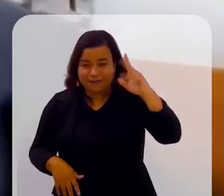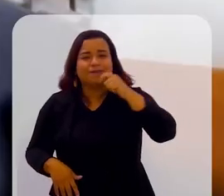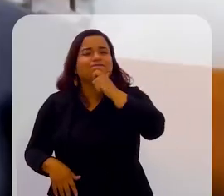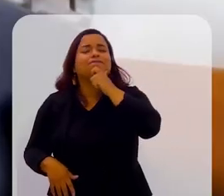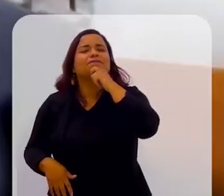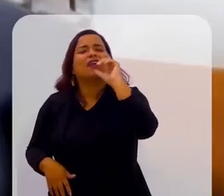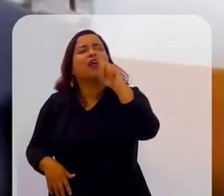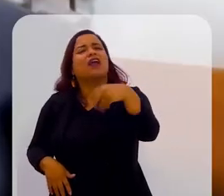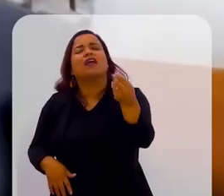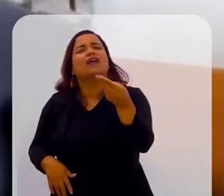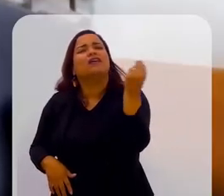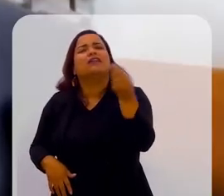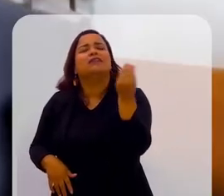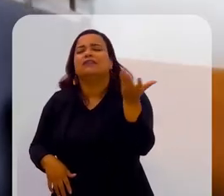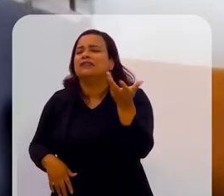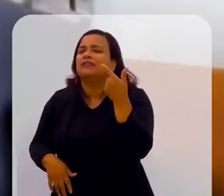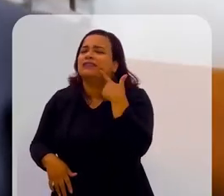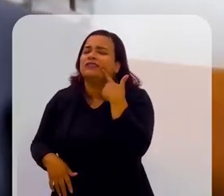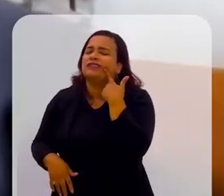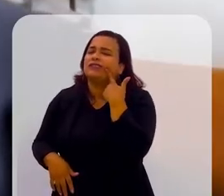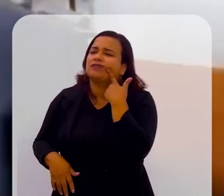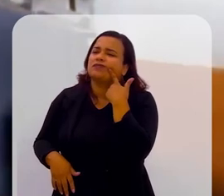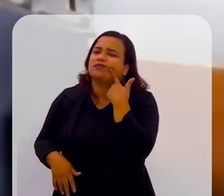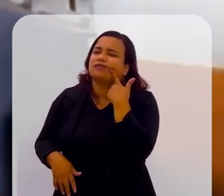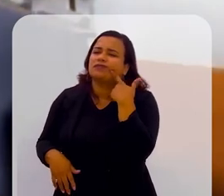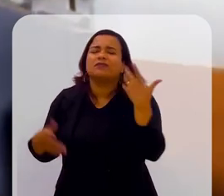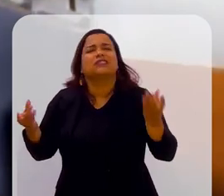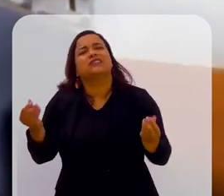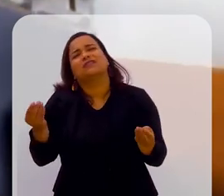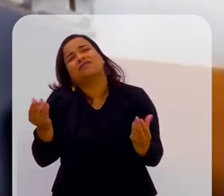É... É... Queria que...